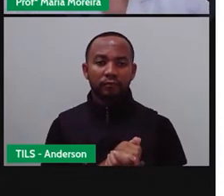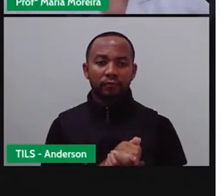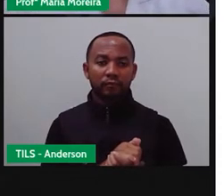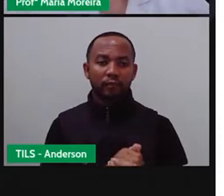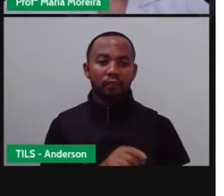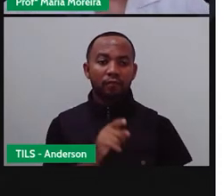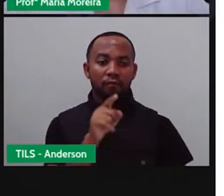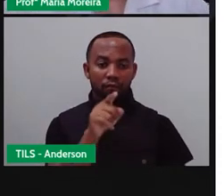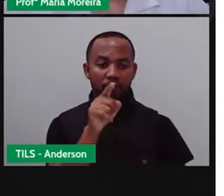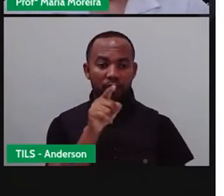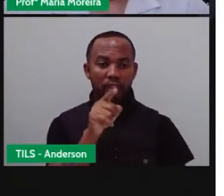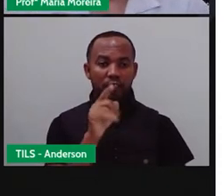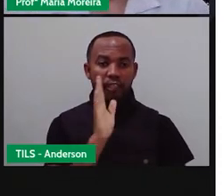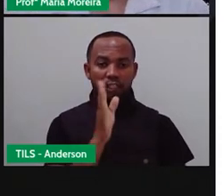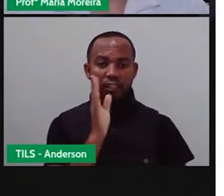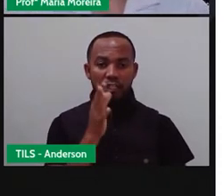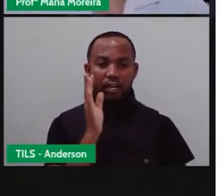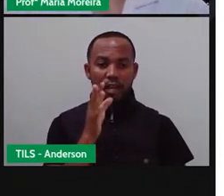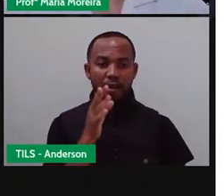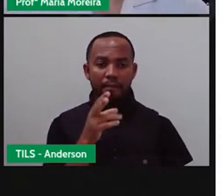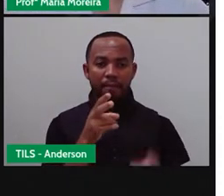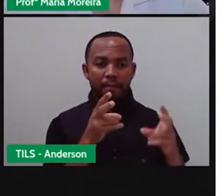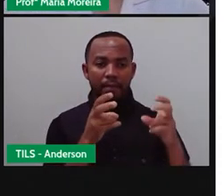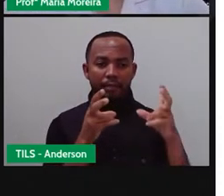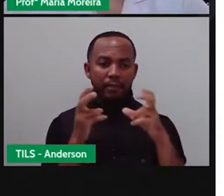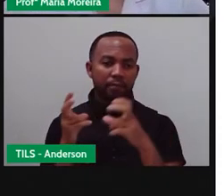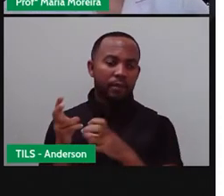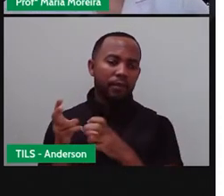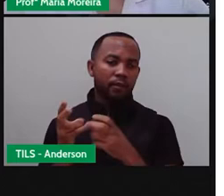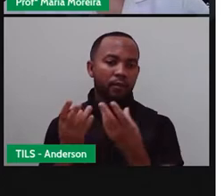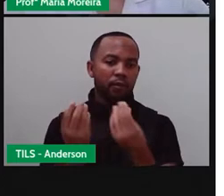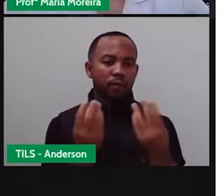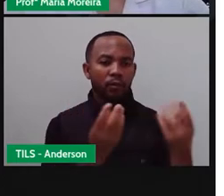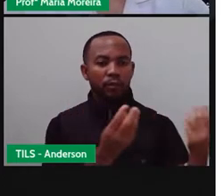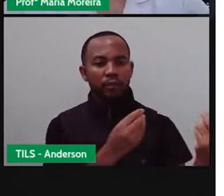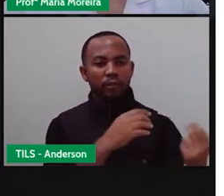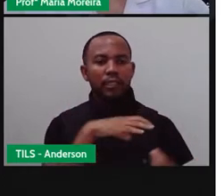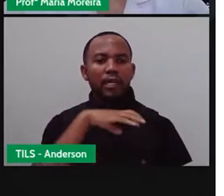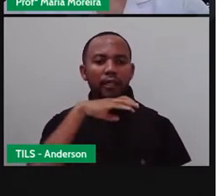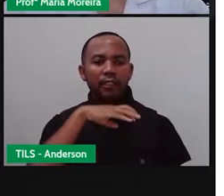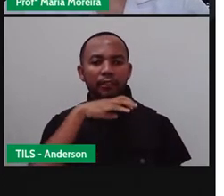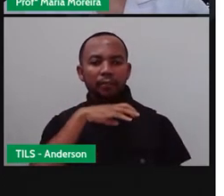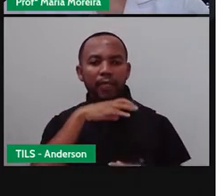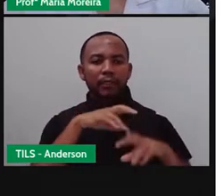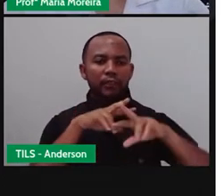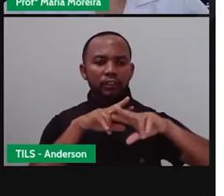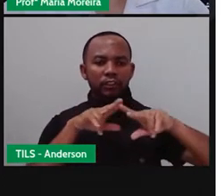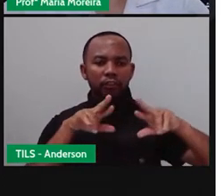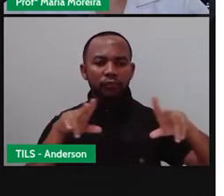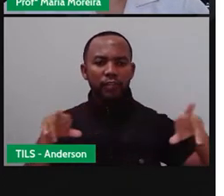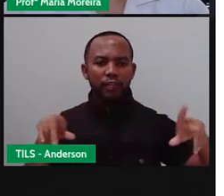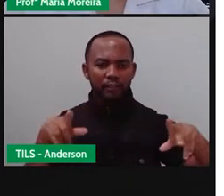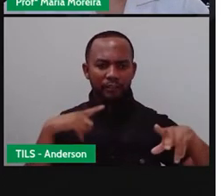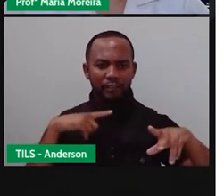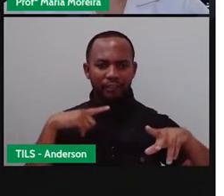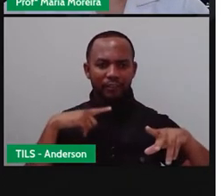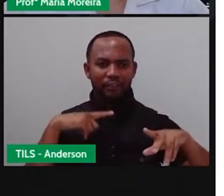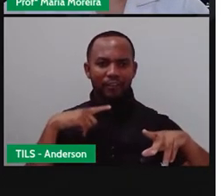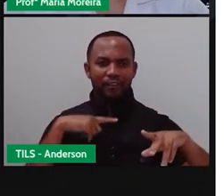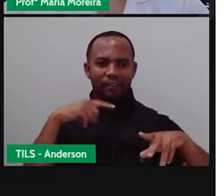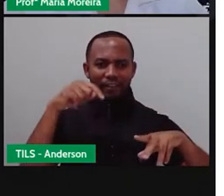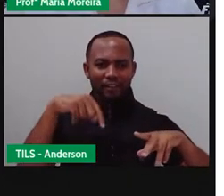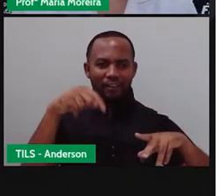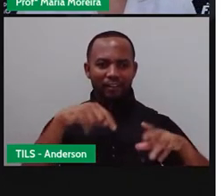você já reparou na variedade de animais diferentes que encontramos em nosso planeta? Você já